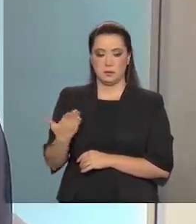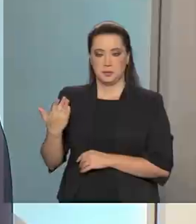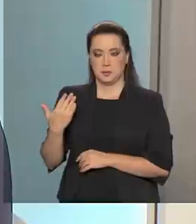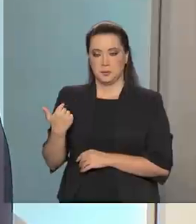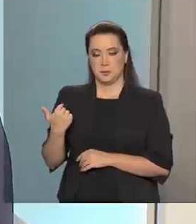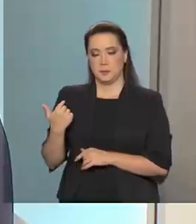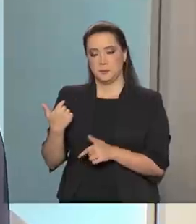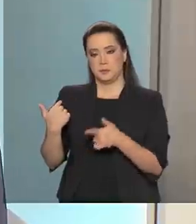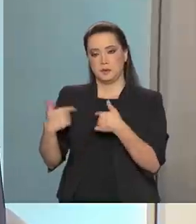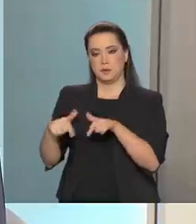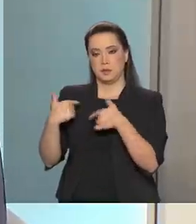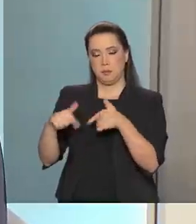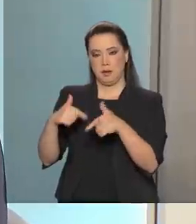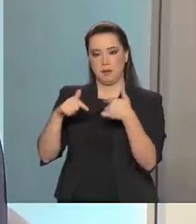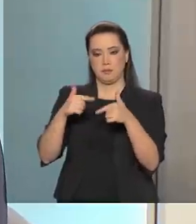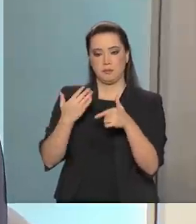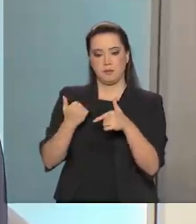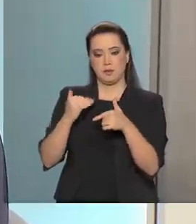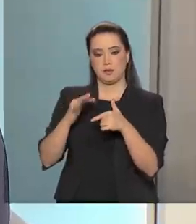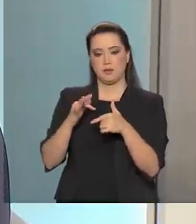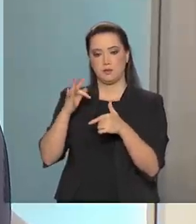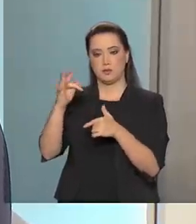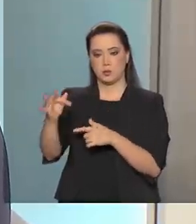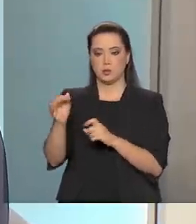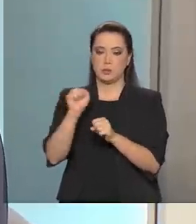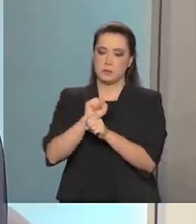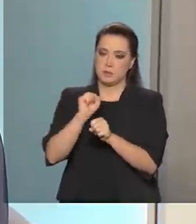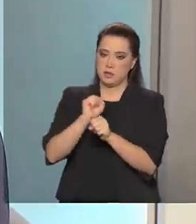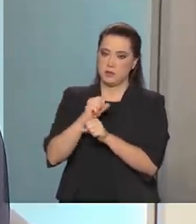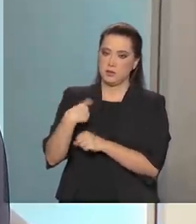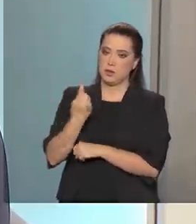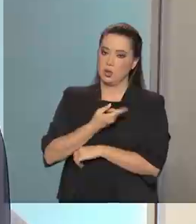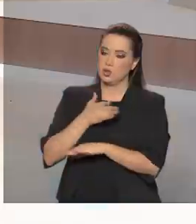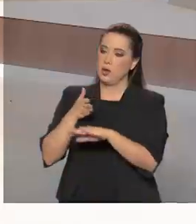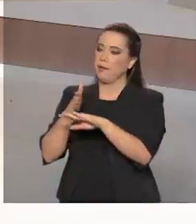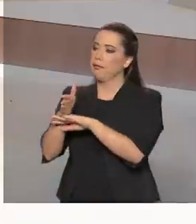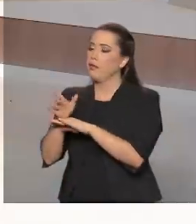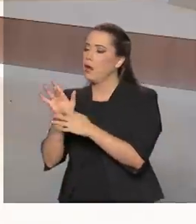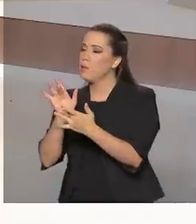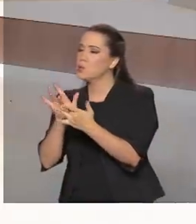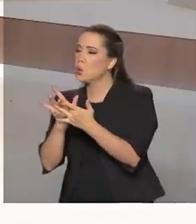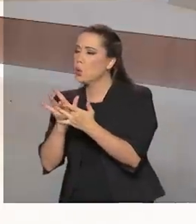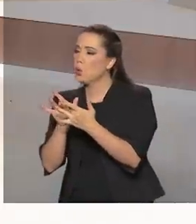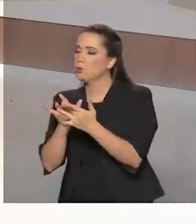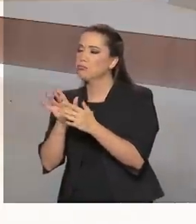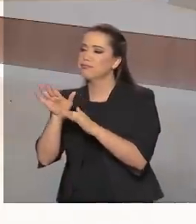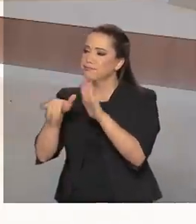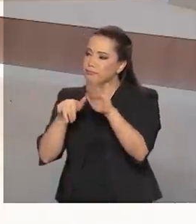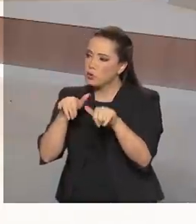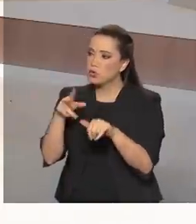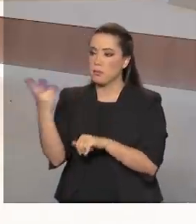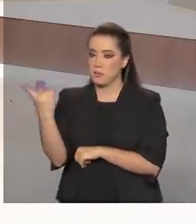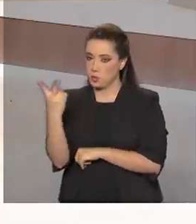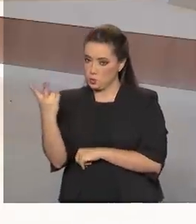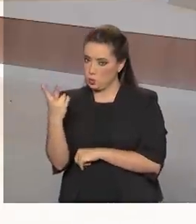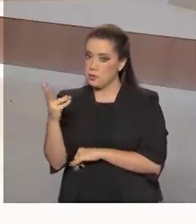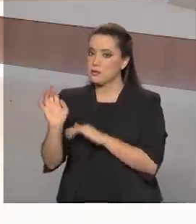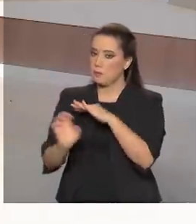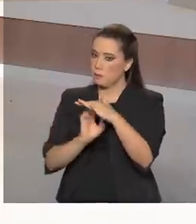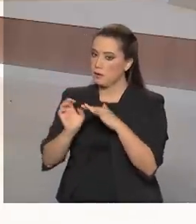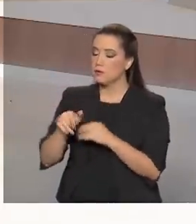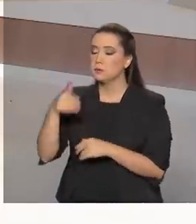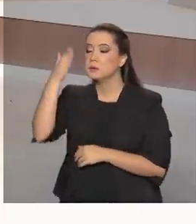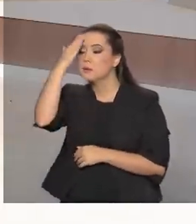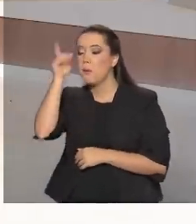foi postergada mais para frente, nós já entramos em contato, oficializamos as duas empresas para